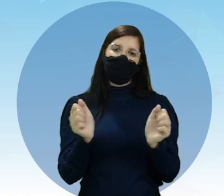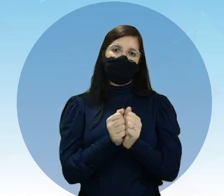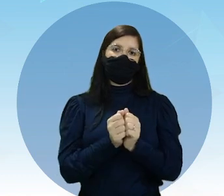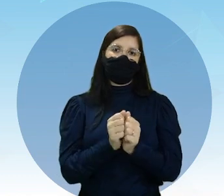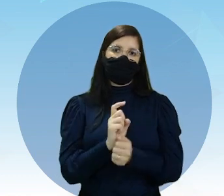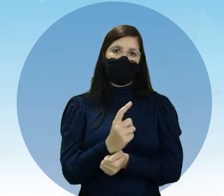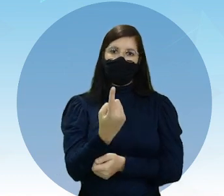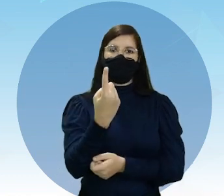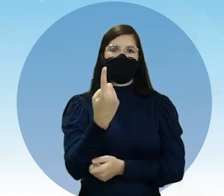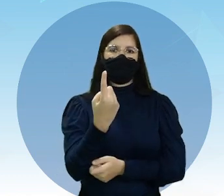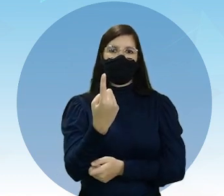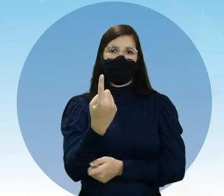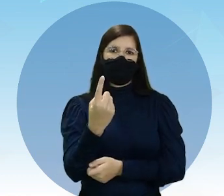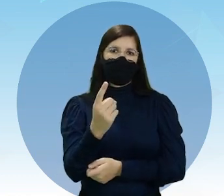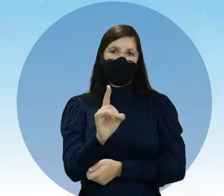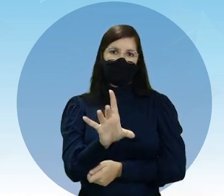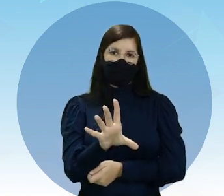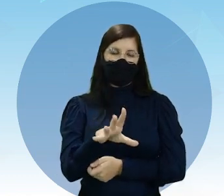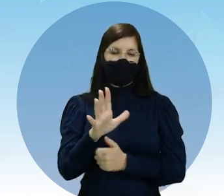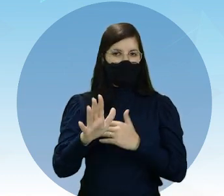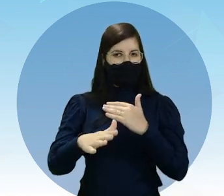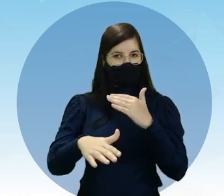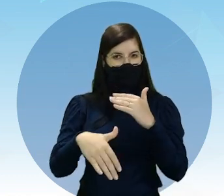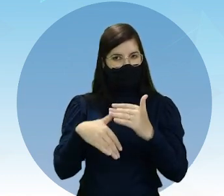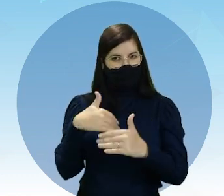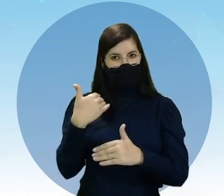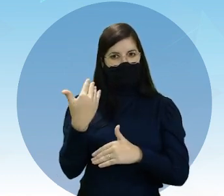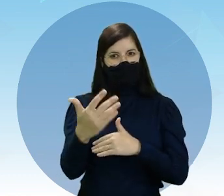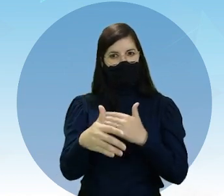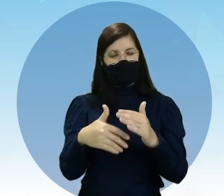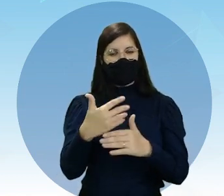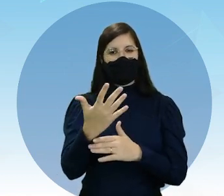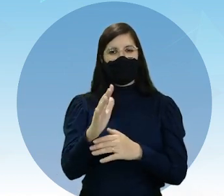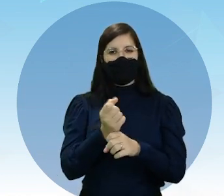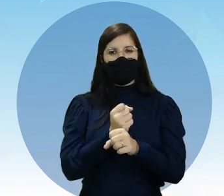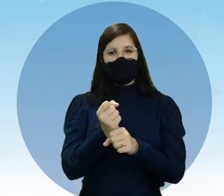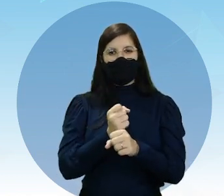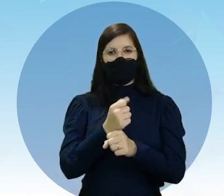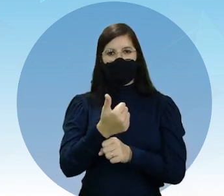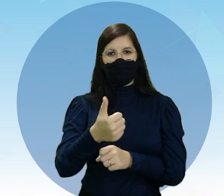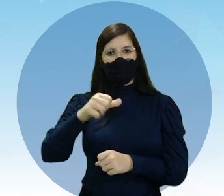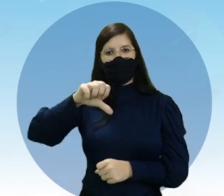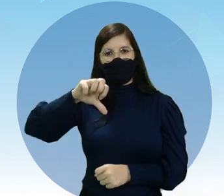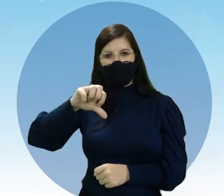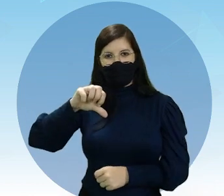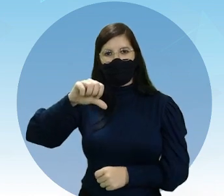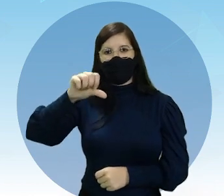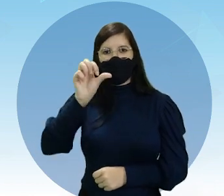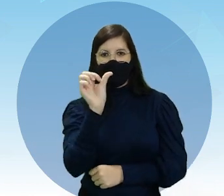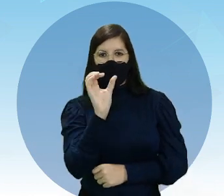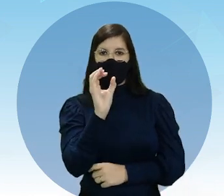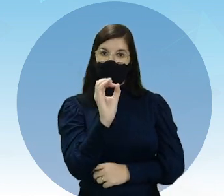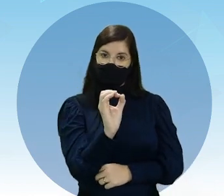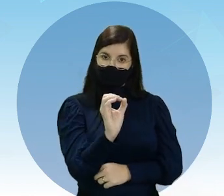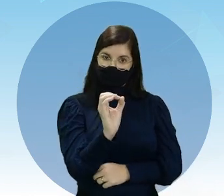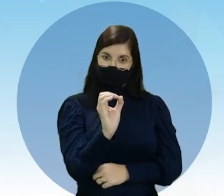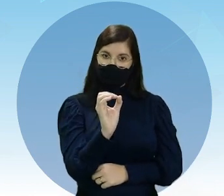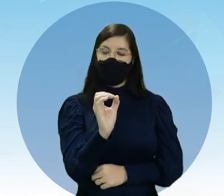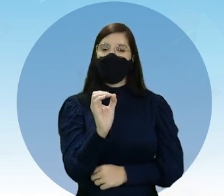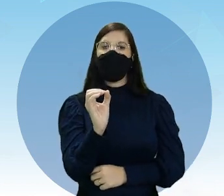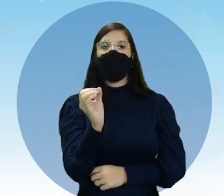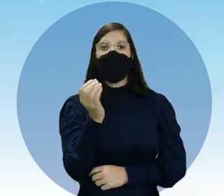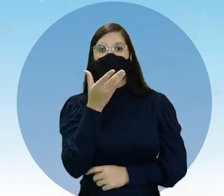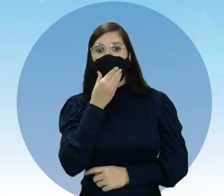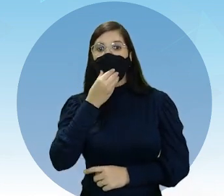era a Pangeia. Então, somente aí, por volta dos anos de 1960, demorou muito